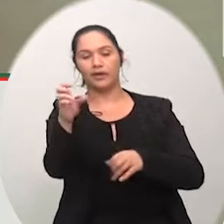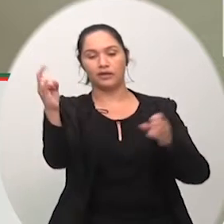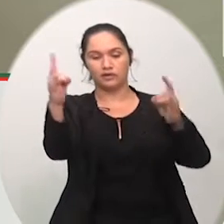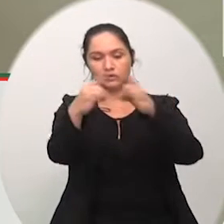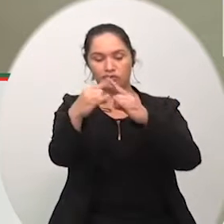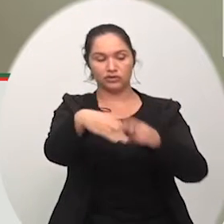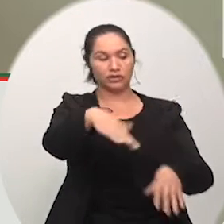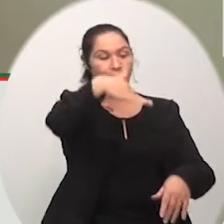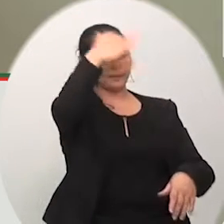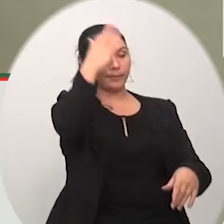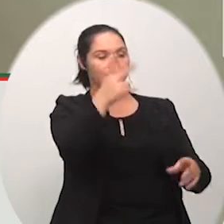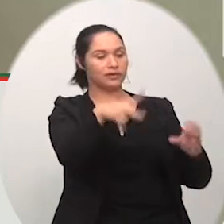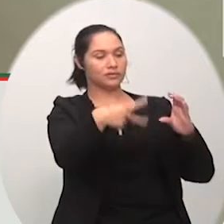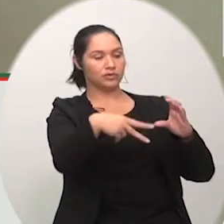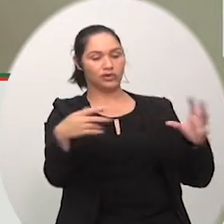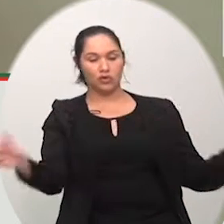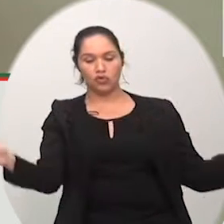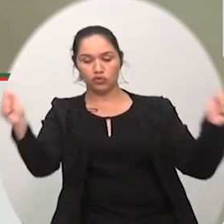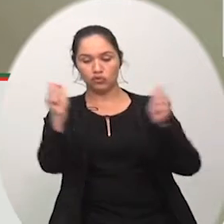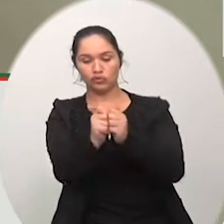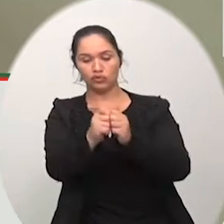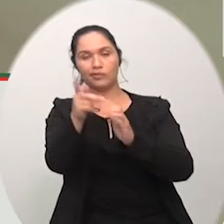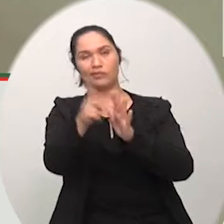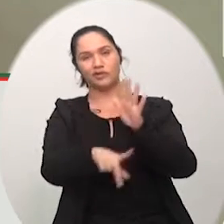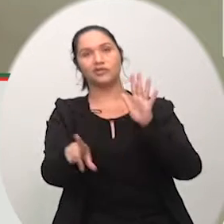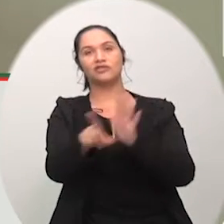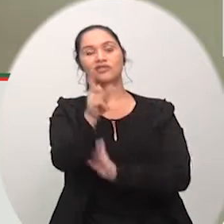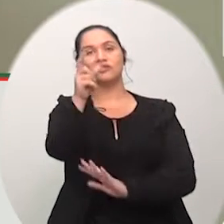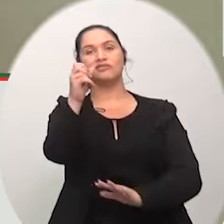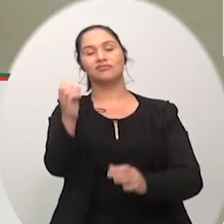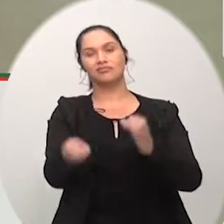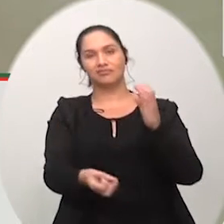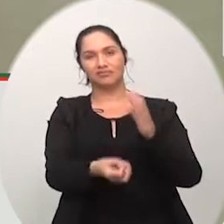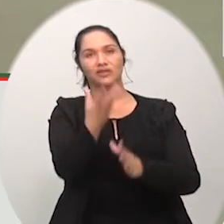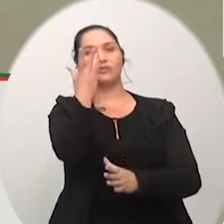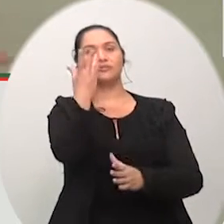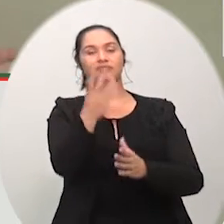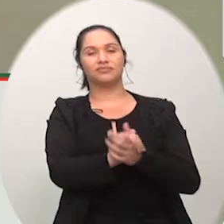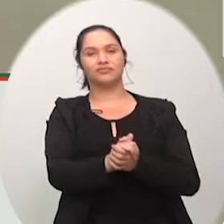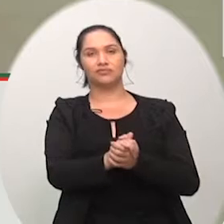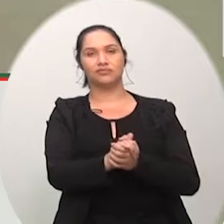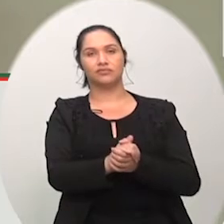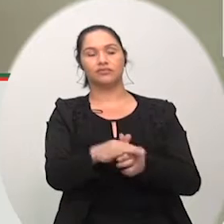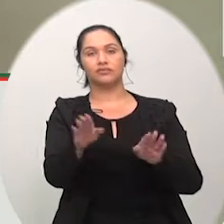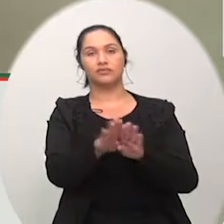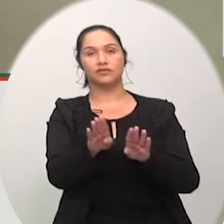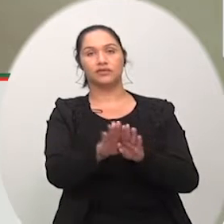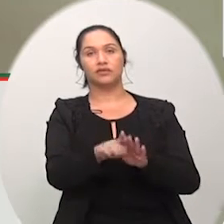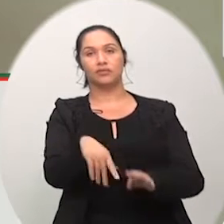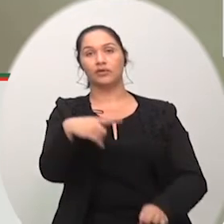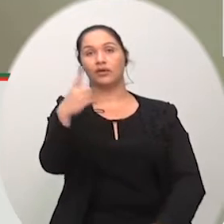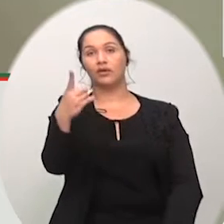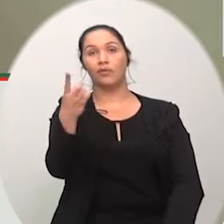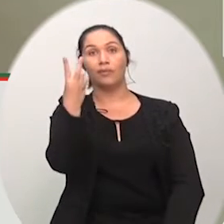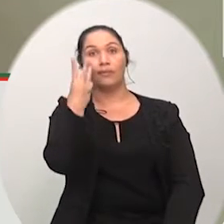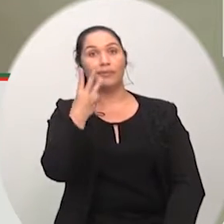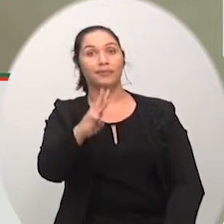conseguimos colocar dentro do PPA do plano pro anual o valor de um milhão de reais e da LDO